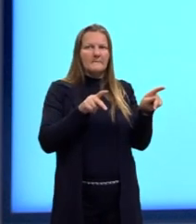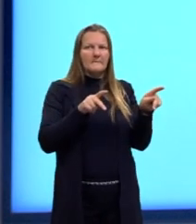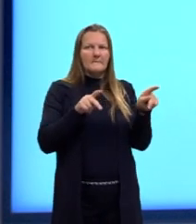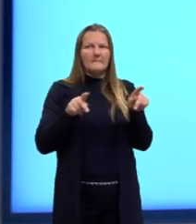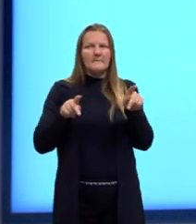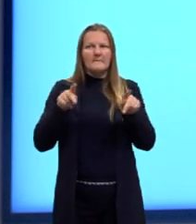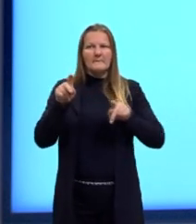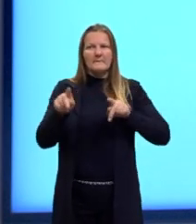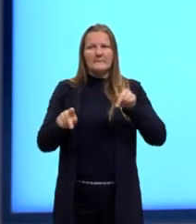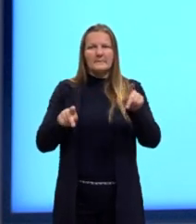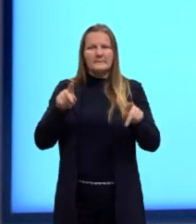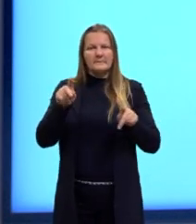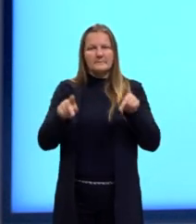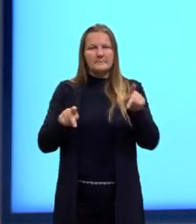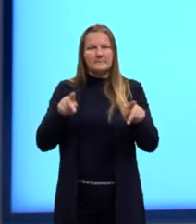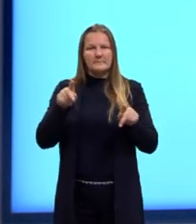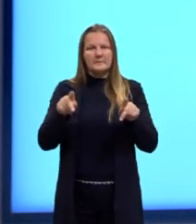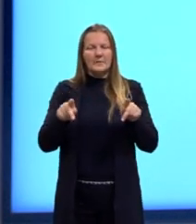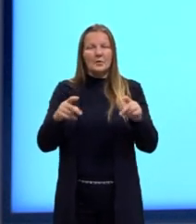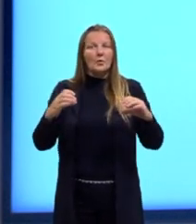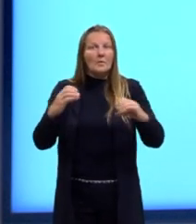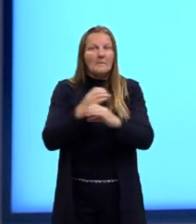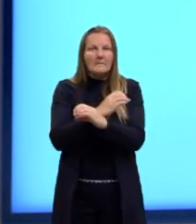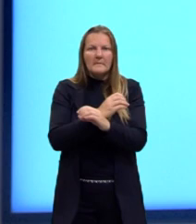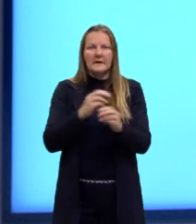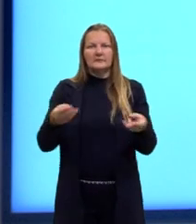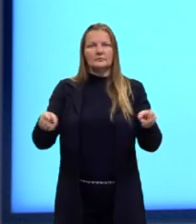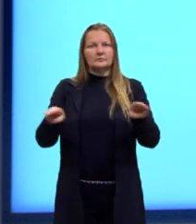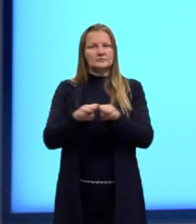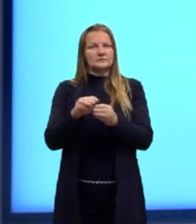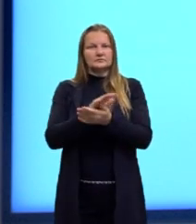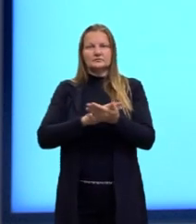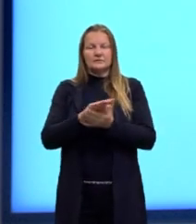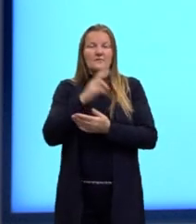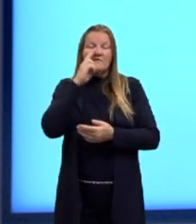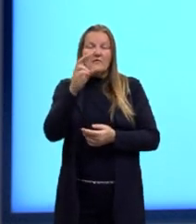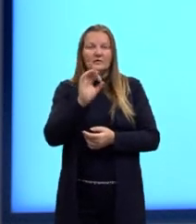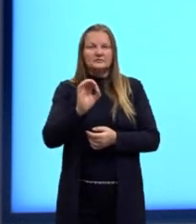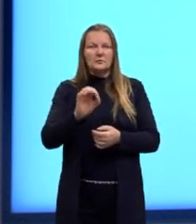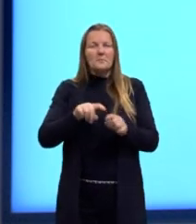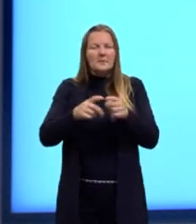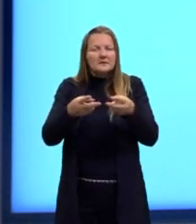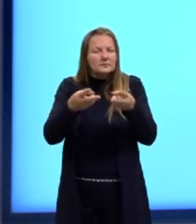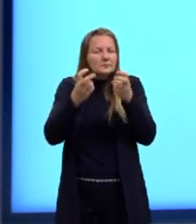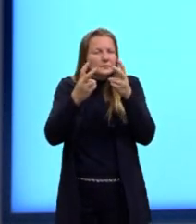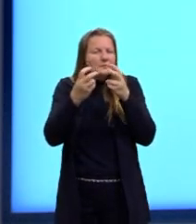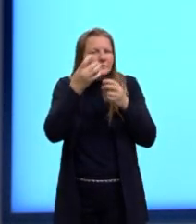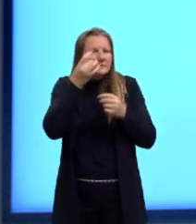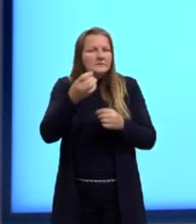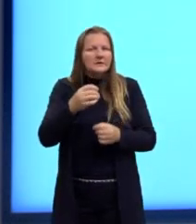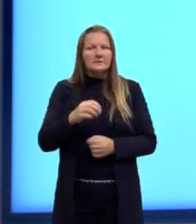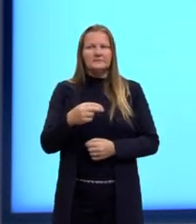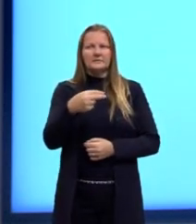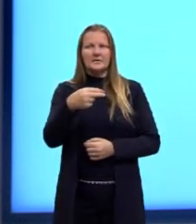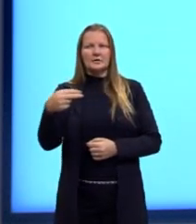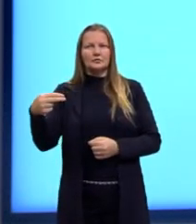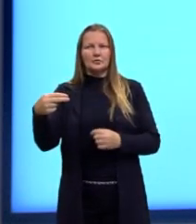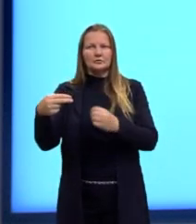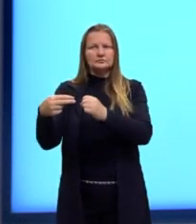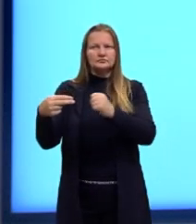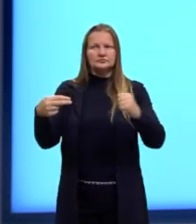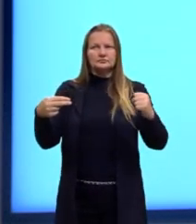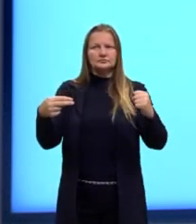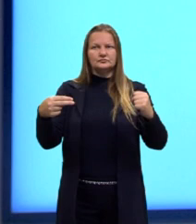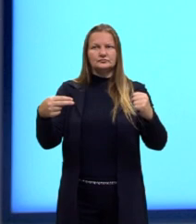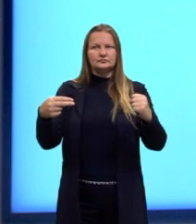campo magnético muito forte, né? Mas a gente já consegue ver essa tendência, então, de orientação.